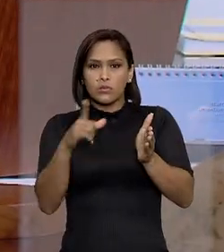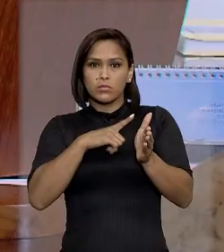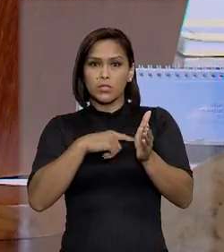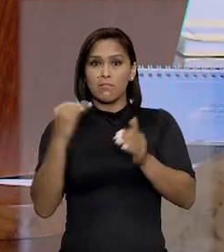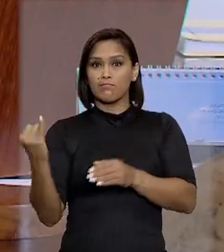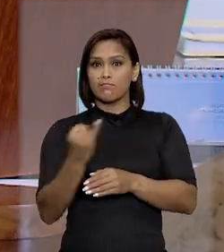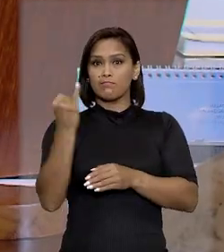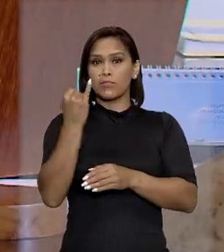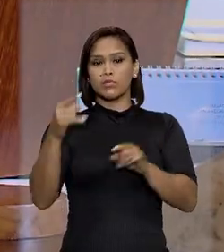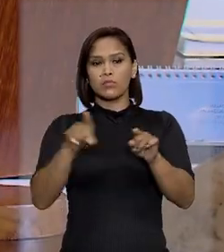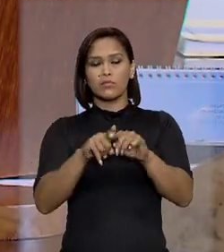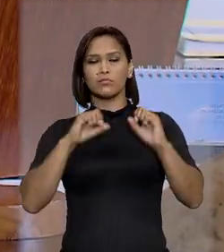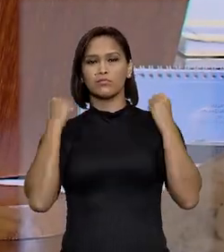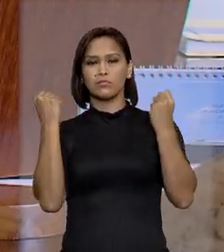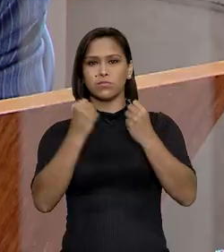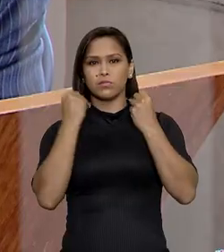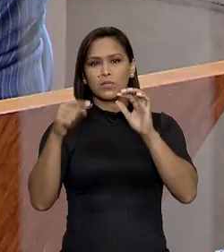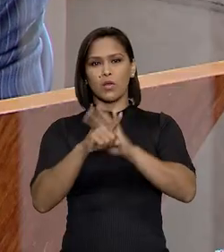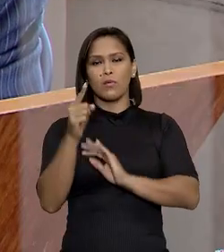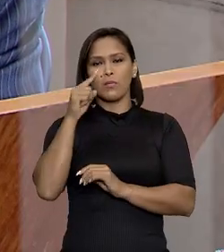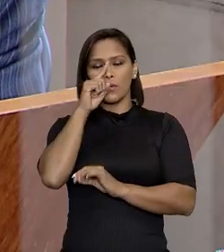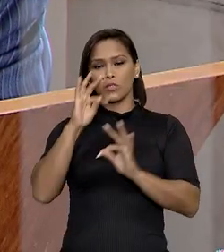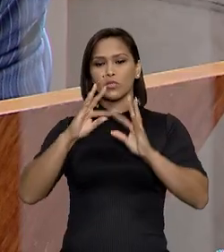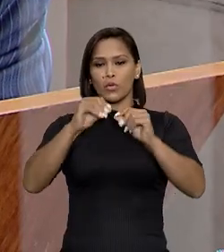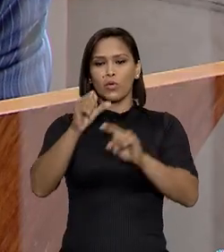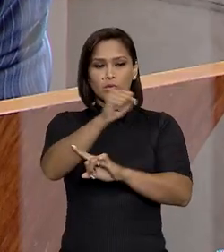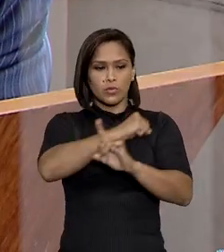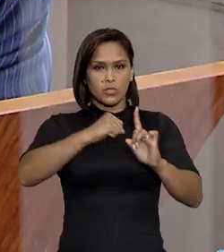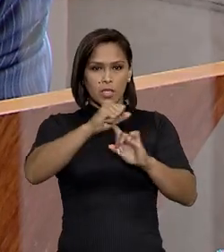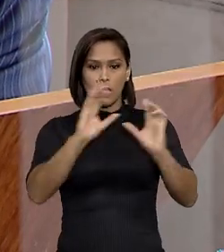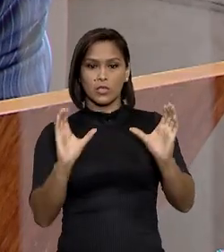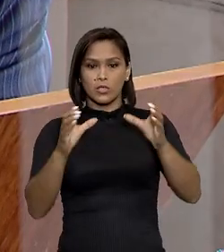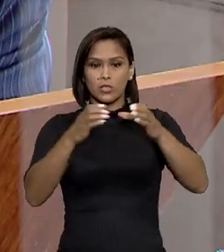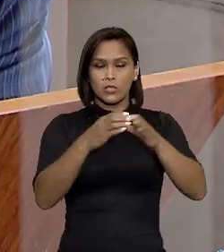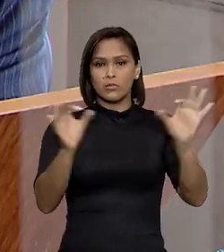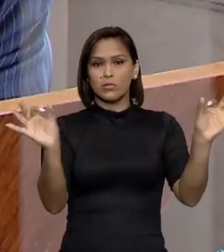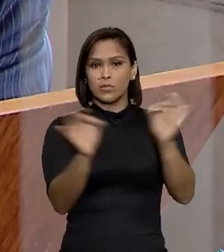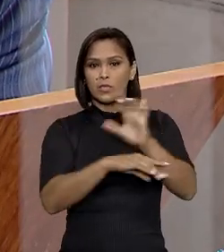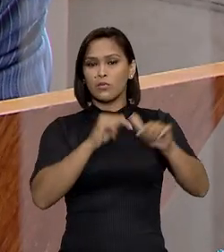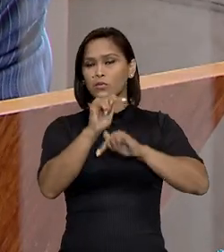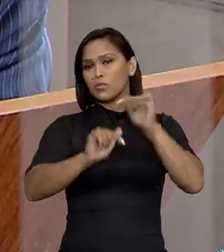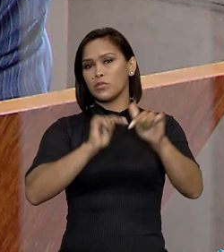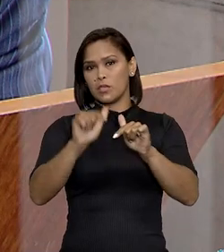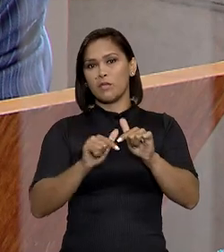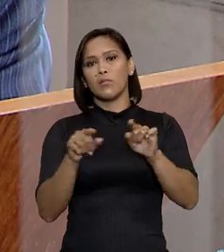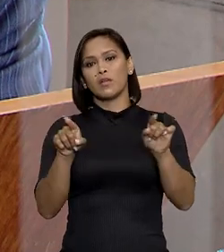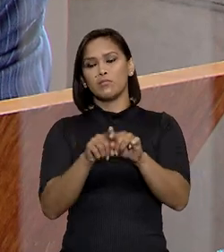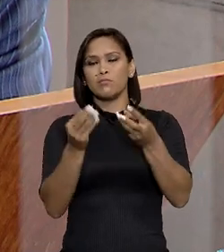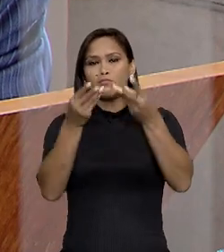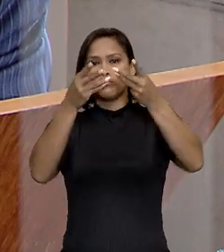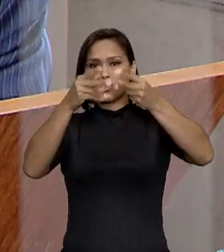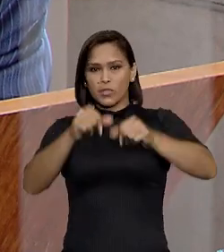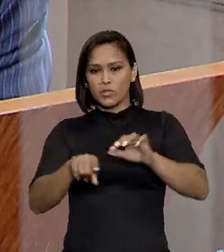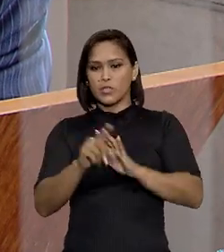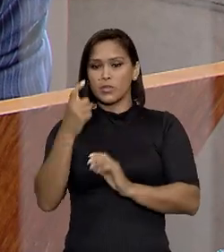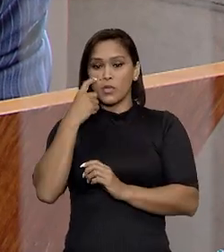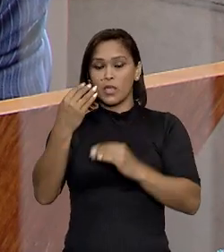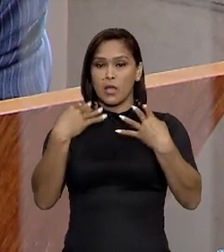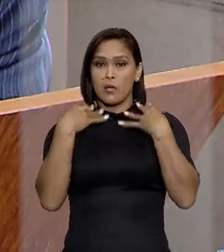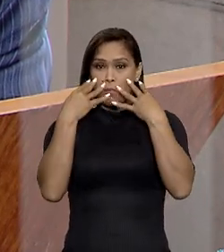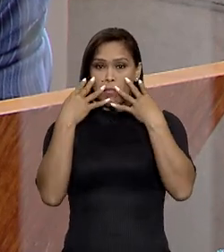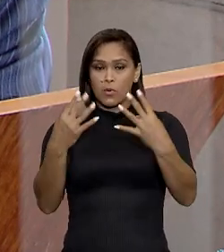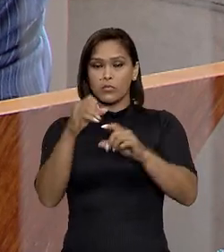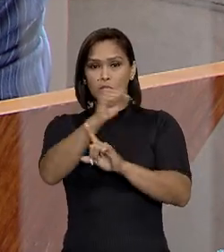curto prazo eleva de forma dramática o risco de que todas as sociedades do grupo encerrem suas atividades em prejuízo do